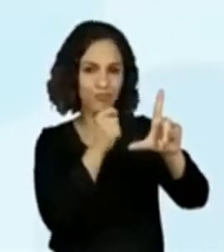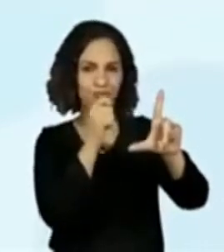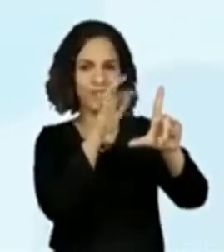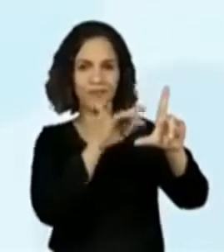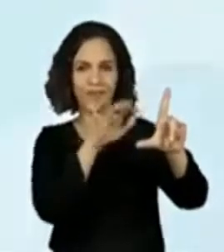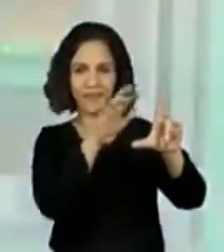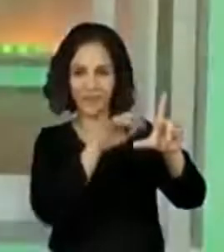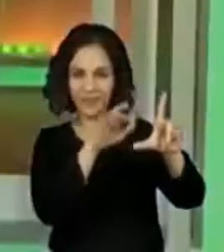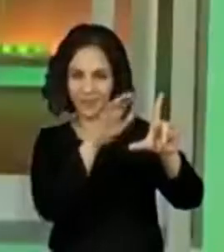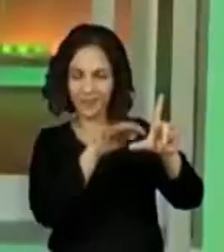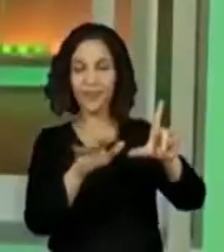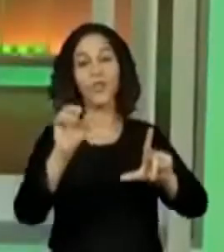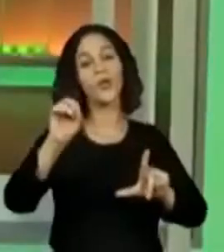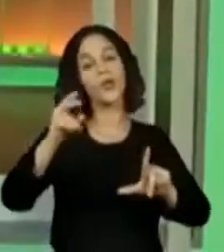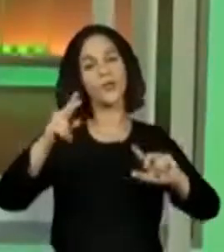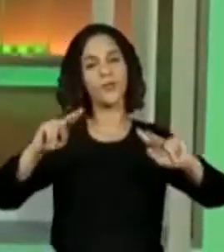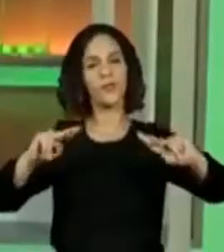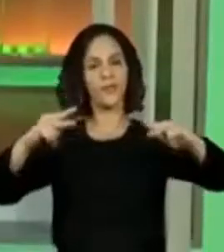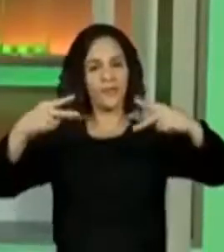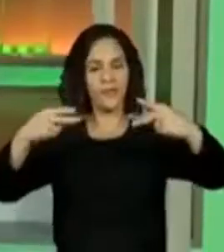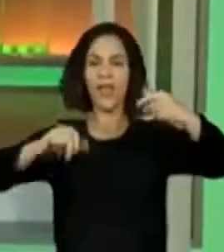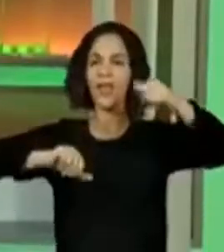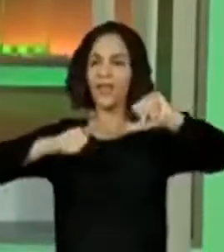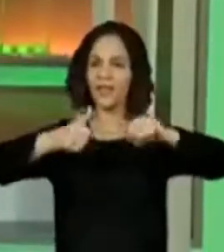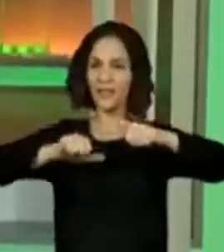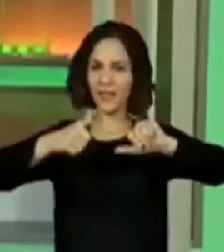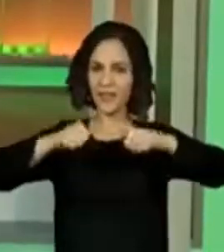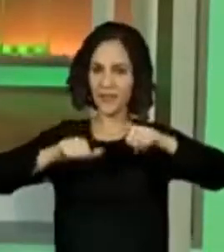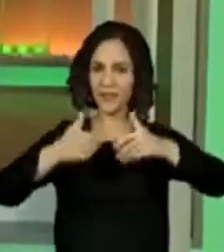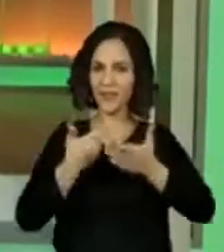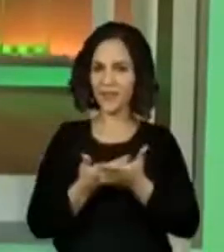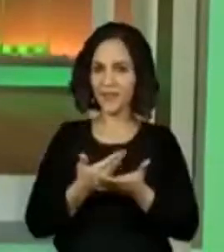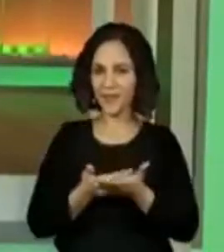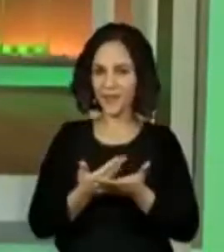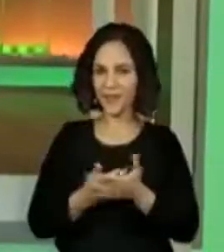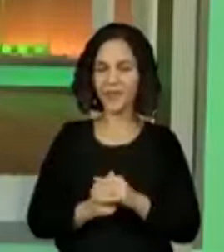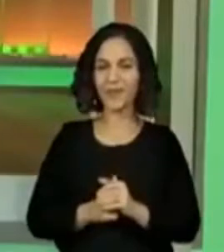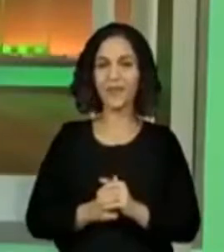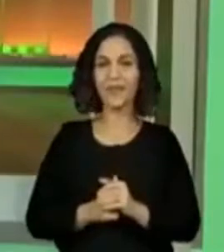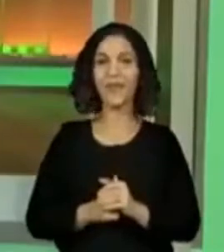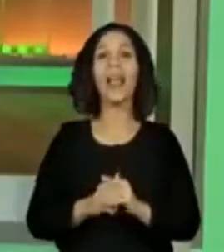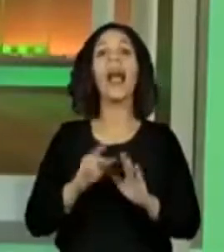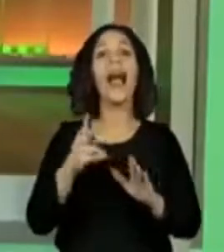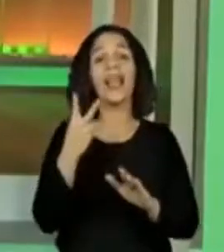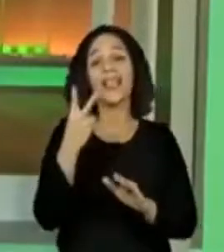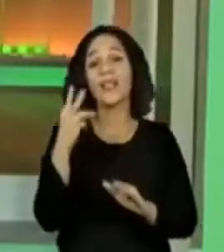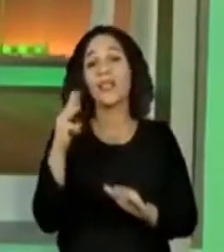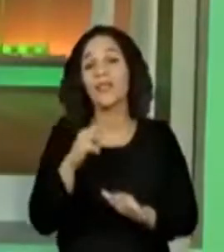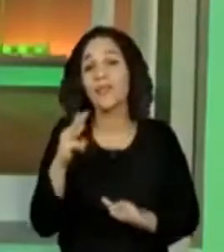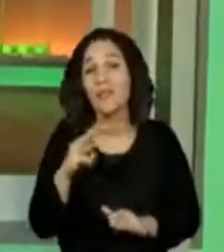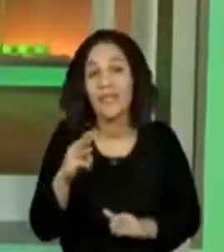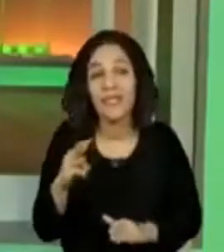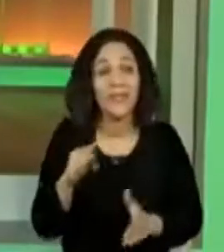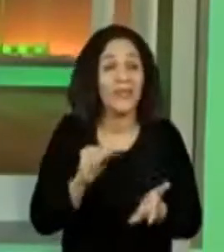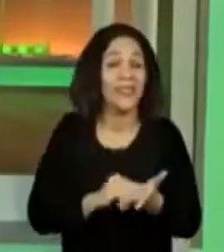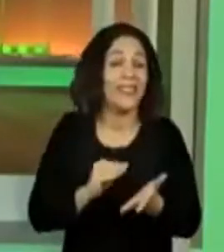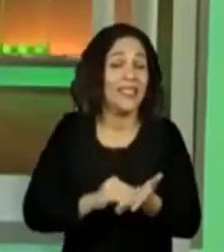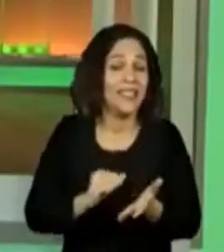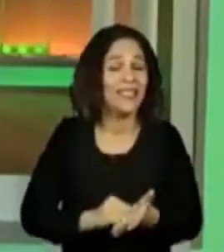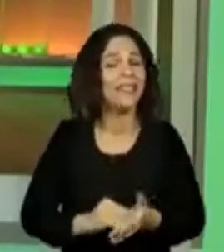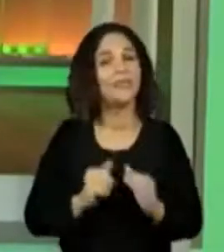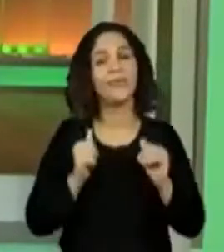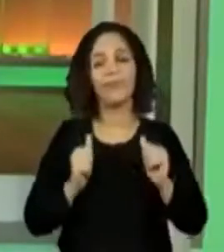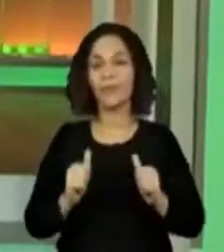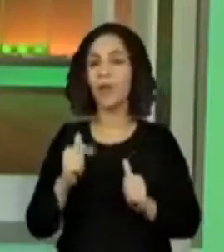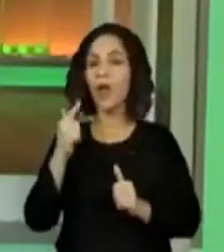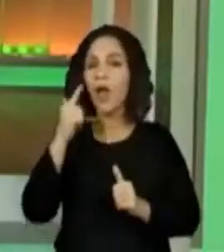avaliação, como que foi essa aula. Ah, eu tenho dois minutos ainda com vocês. Olha,